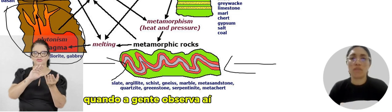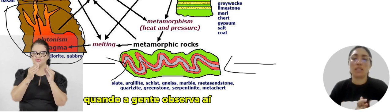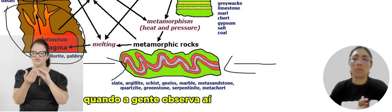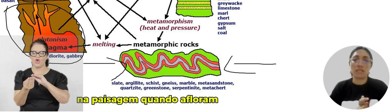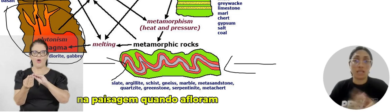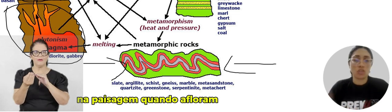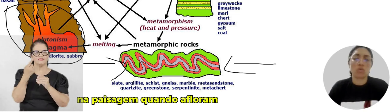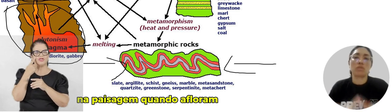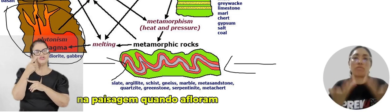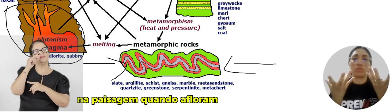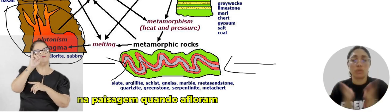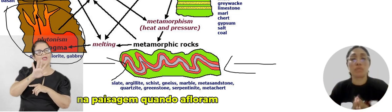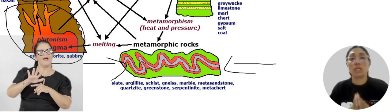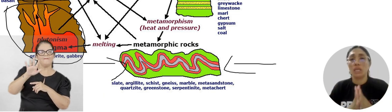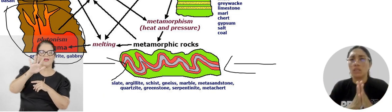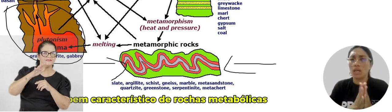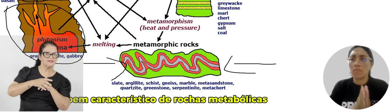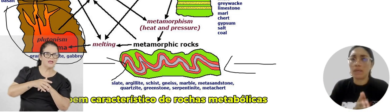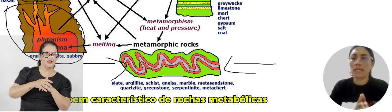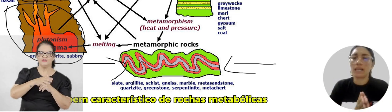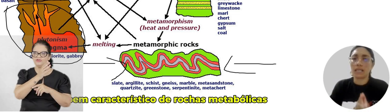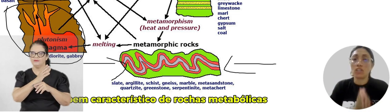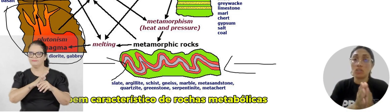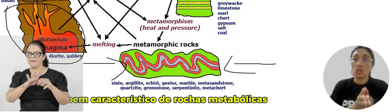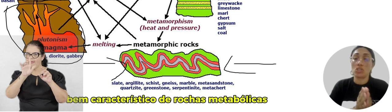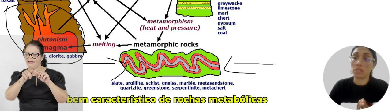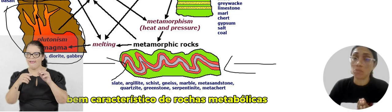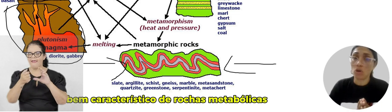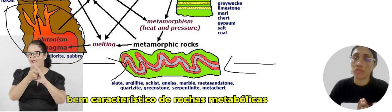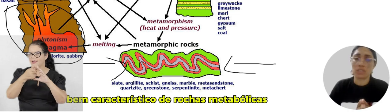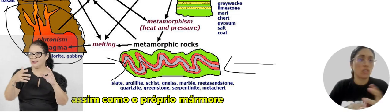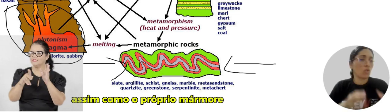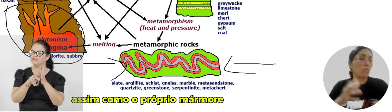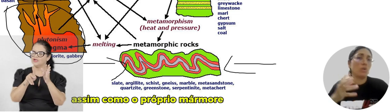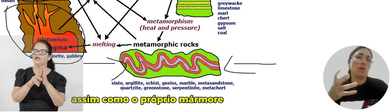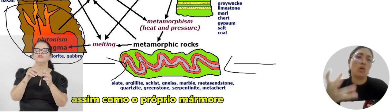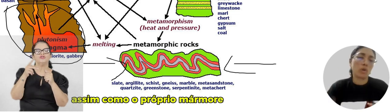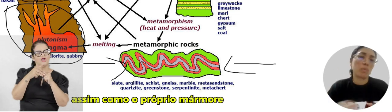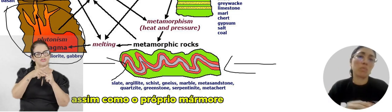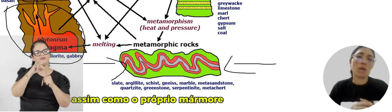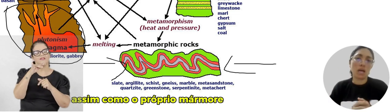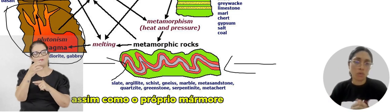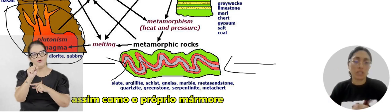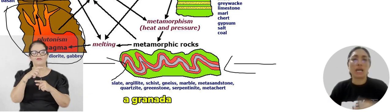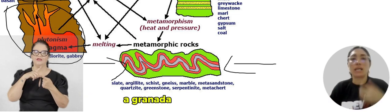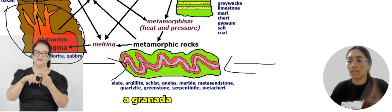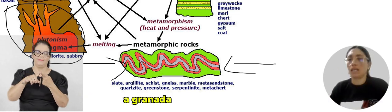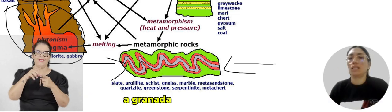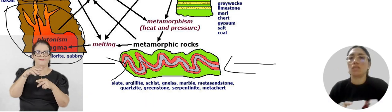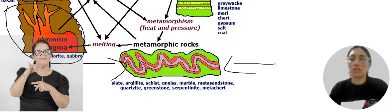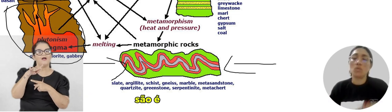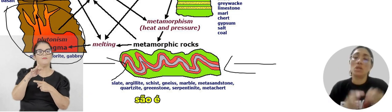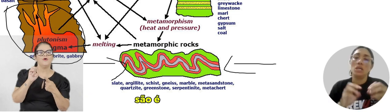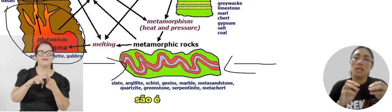observa aí na paisagem, quando afloram. Então, é bem característico de rochas metamórficas. Assim como o próprio mármore, a